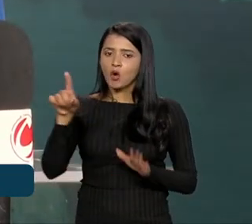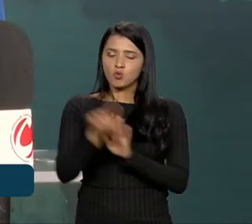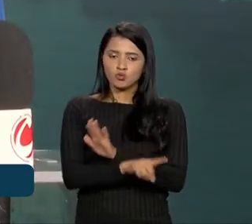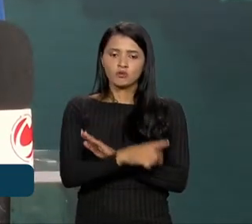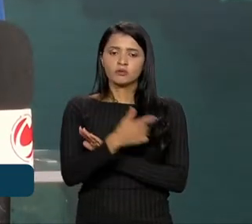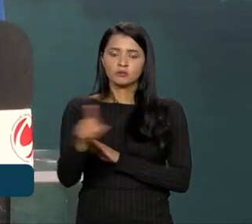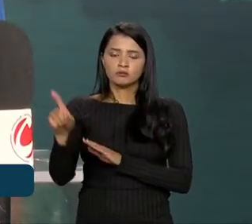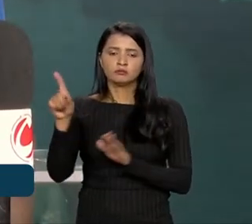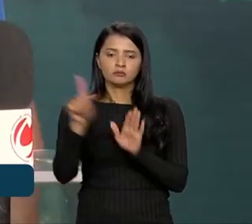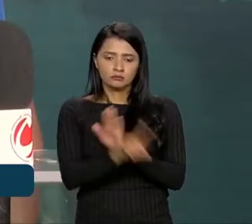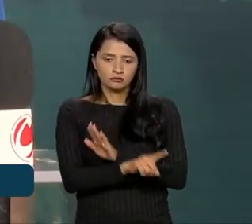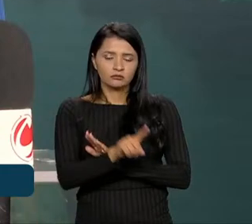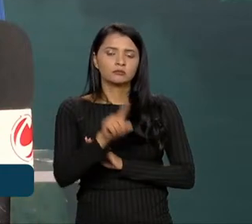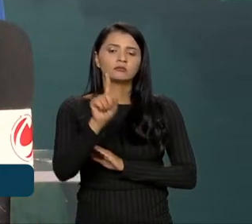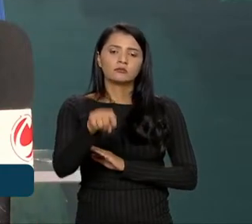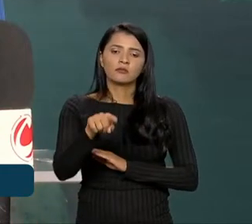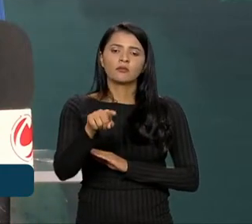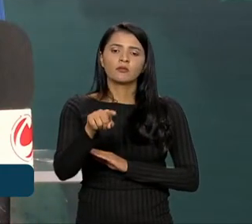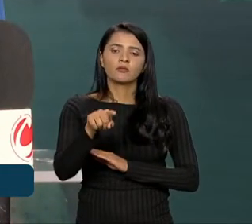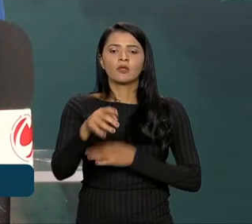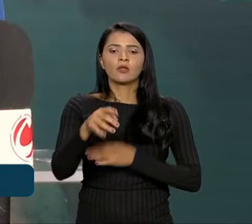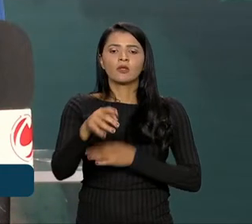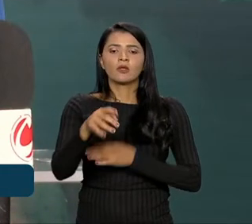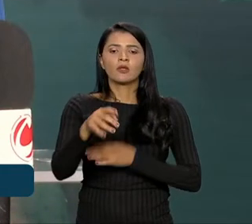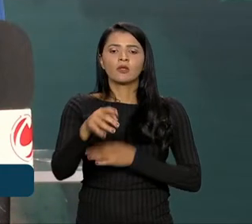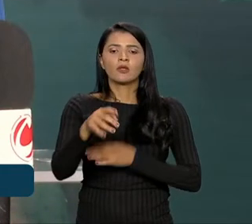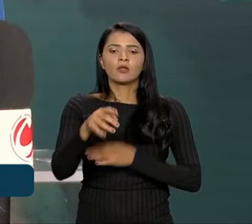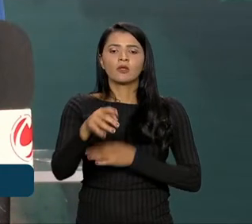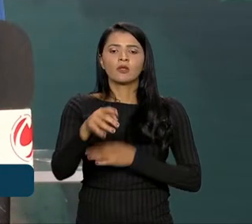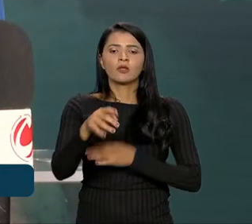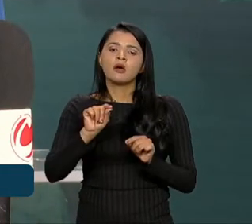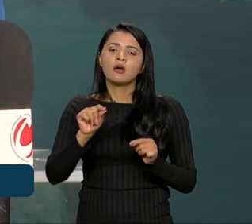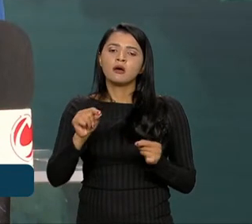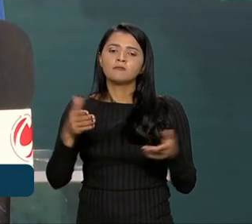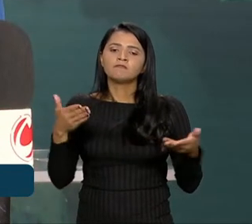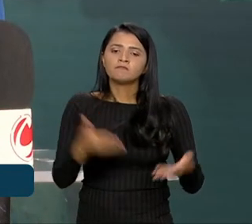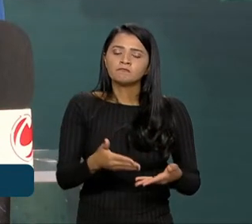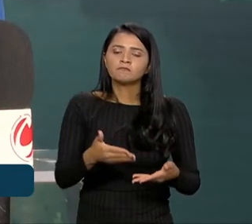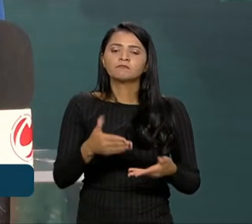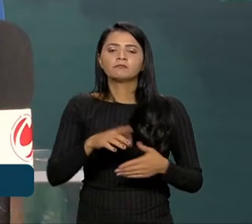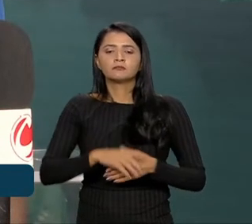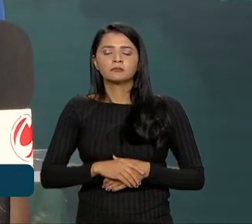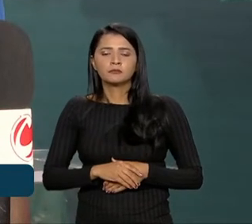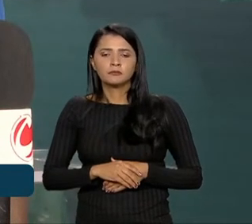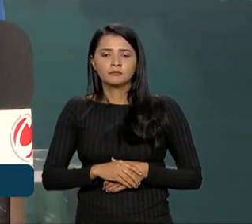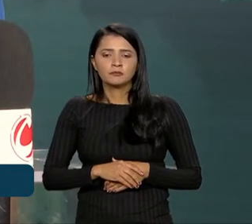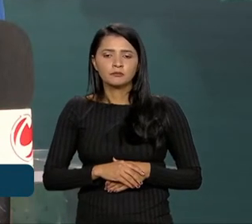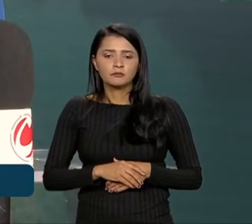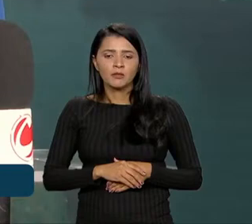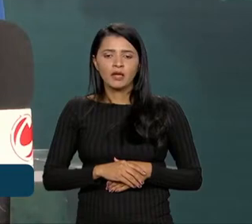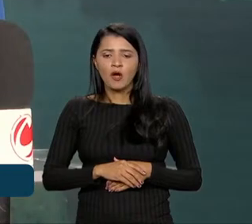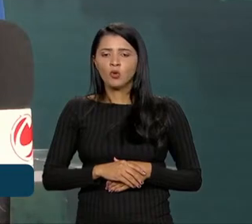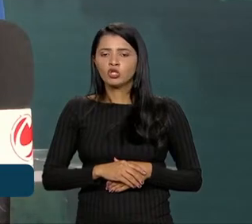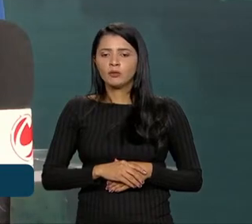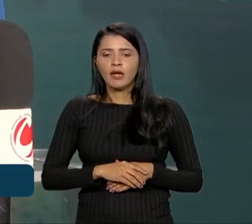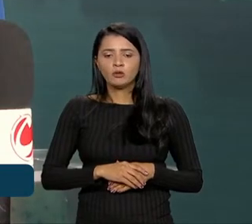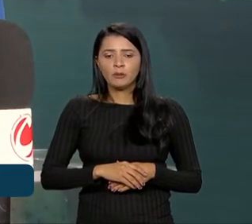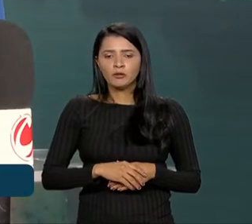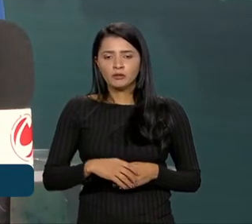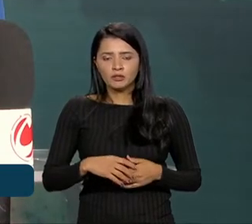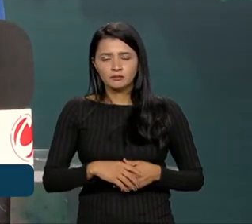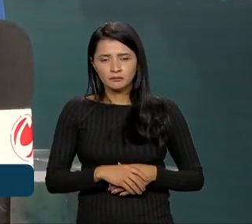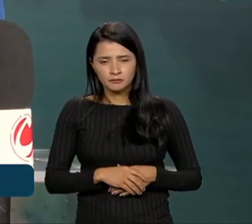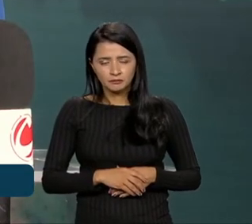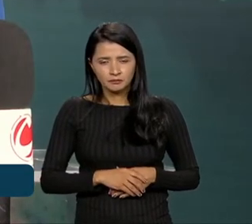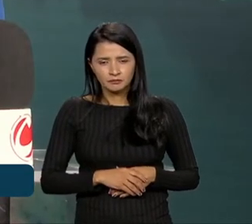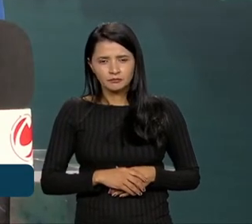a gente sabe, a declaração de Belém não vai mencionar nenhum enfrentamento ao combustível em pó, a exploração de petróleo na Amazônia. Essa